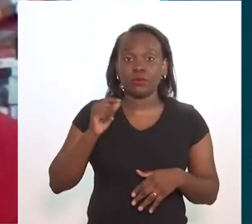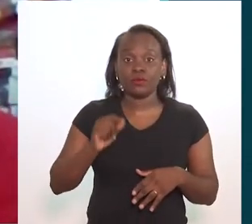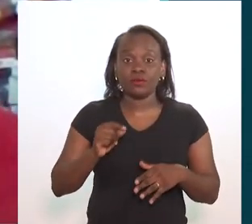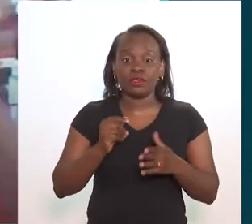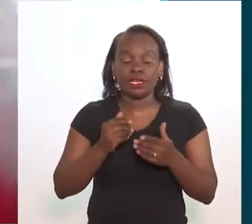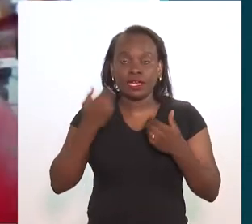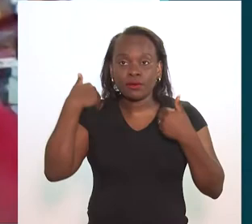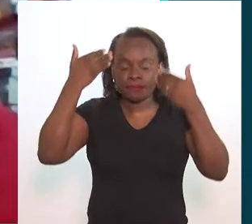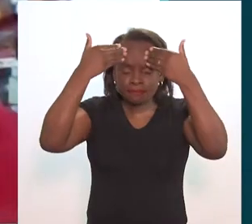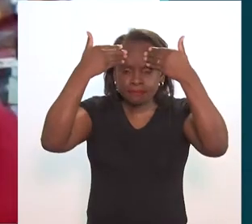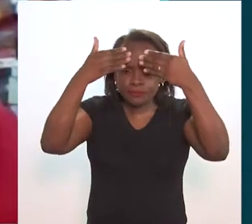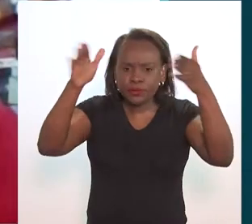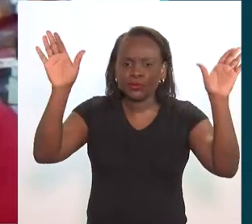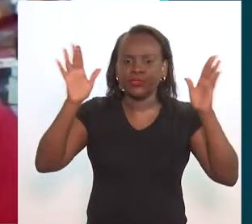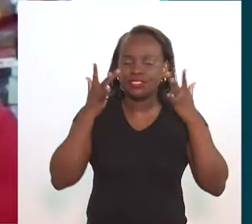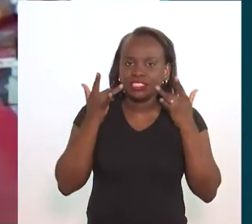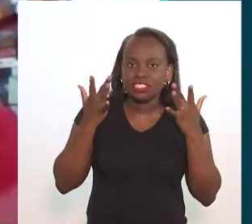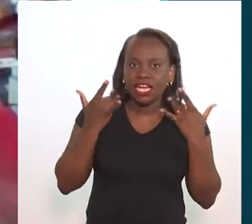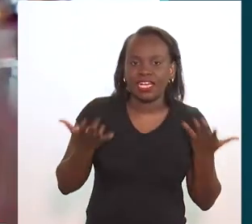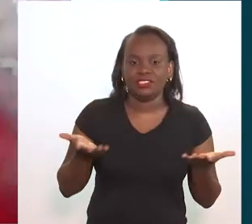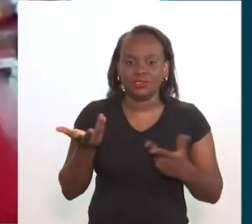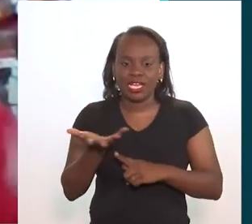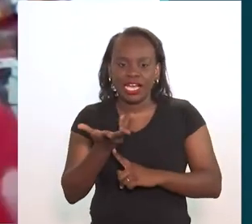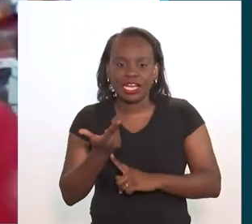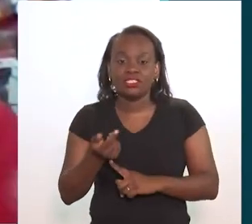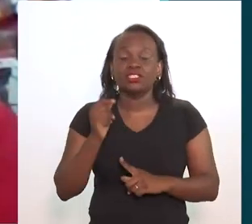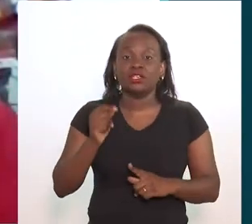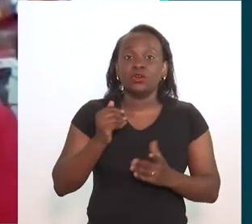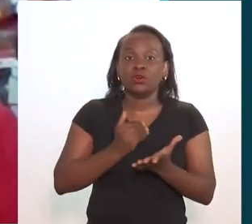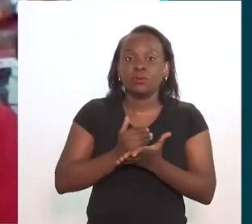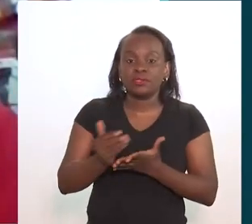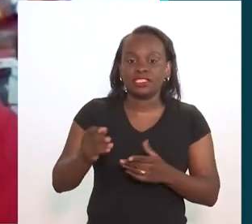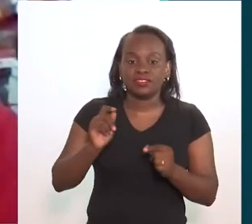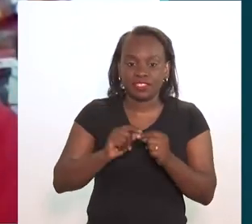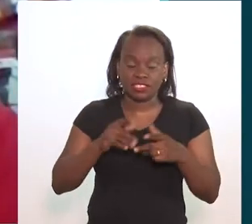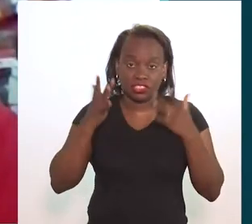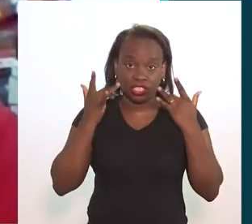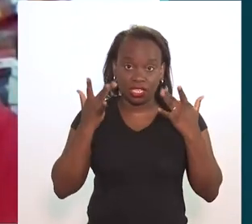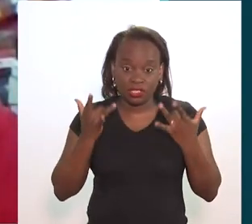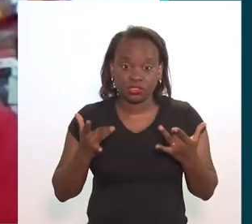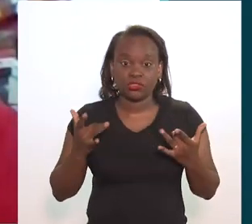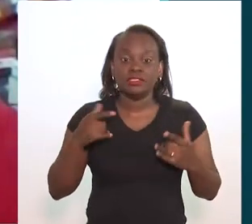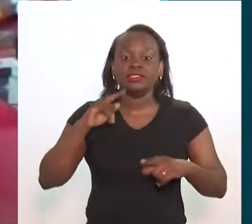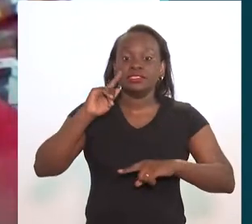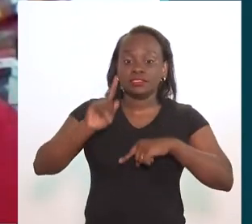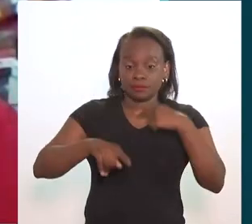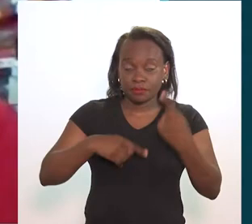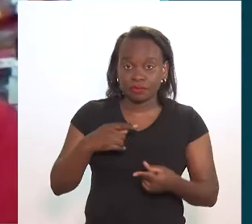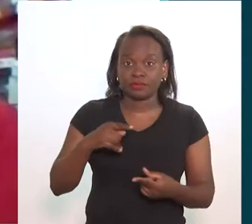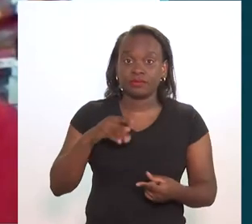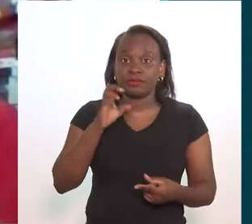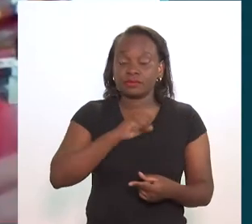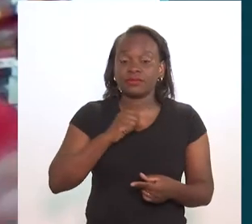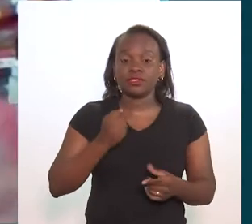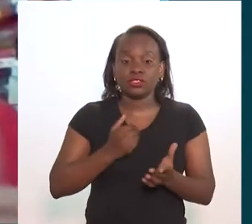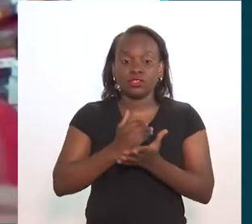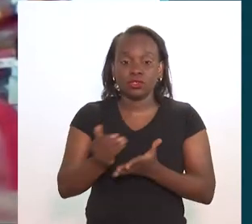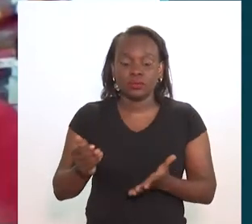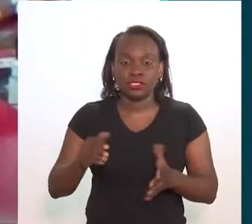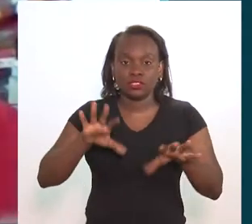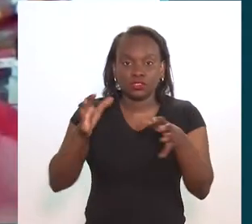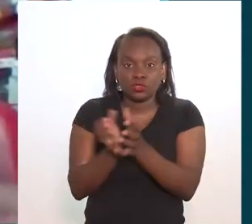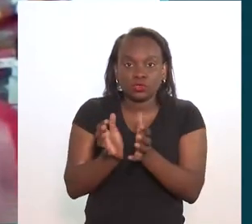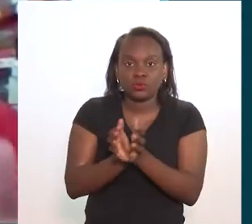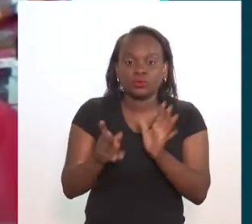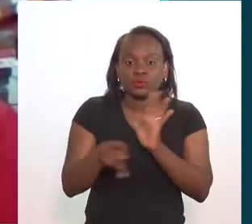que abriu a minha mente, assim, pro teatro, pra arte, que foi quando eu comecei a fazer teatro e logo depois eu ingressei em